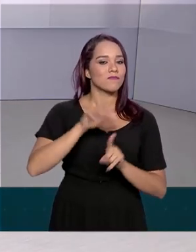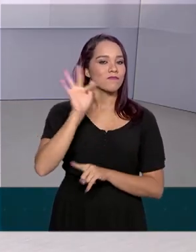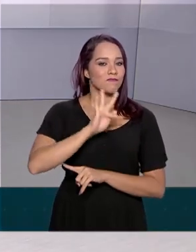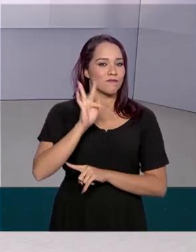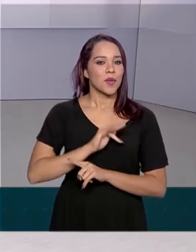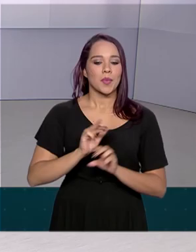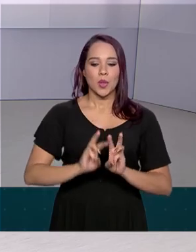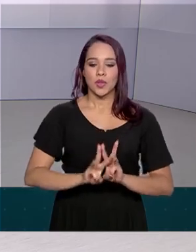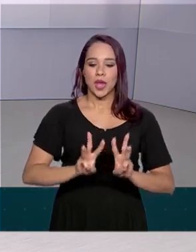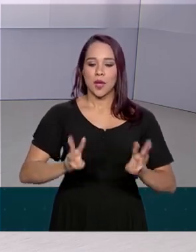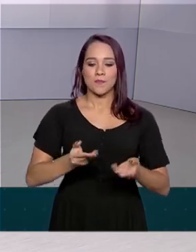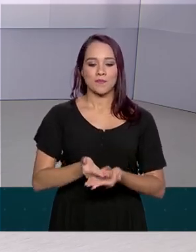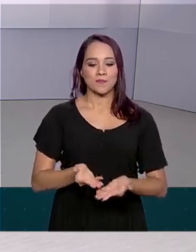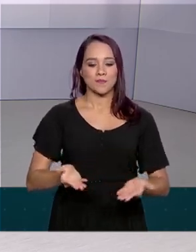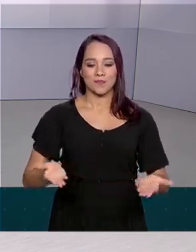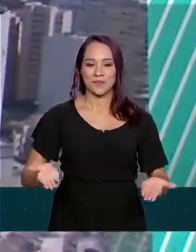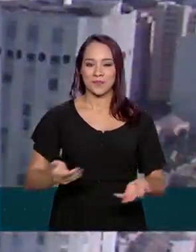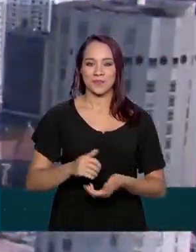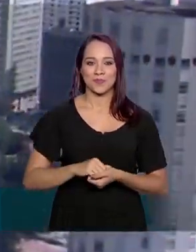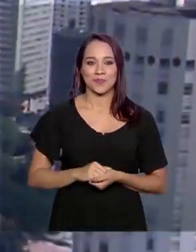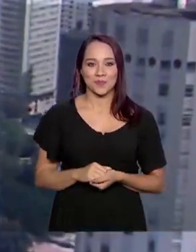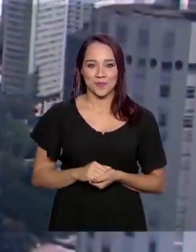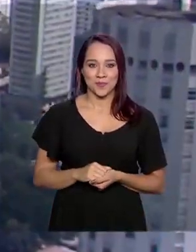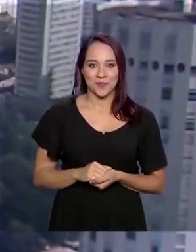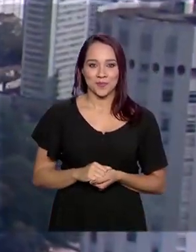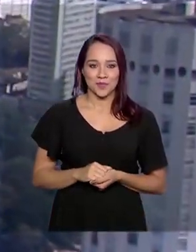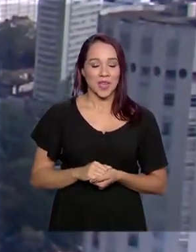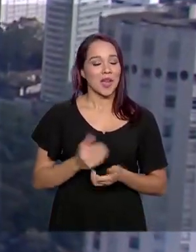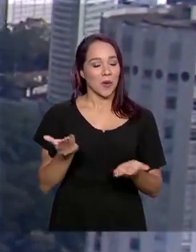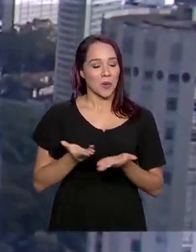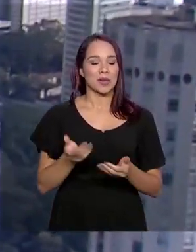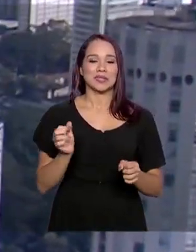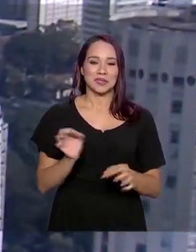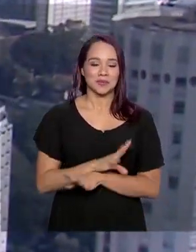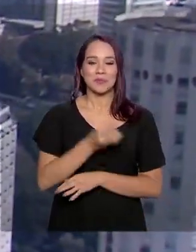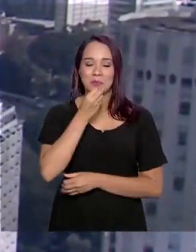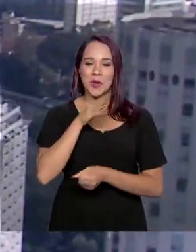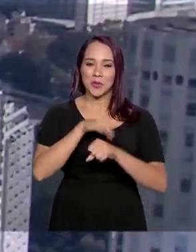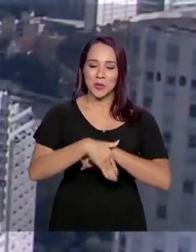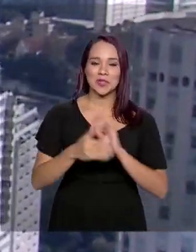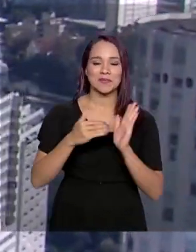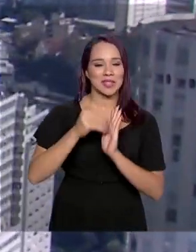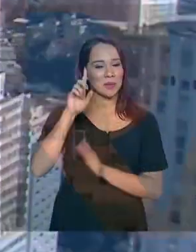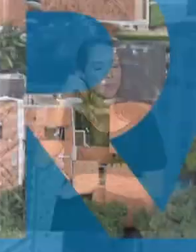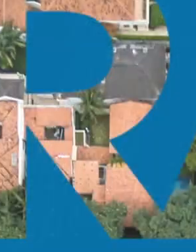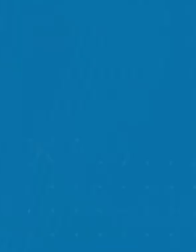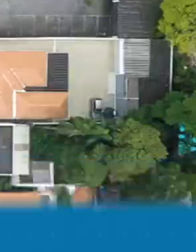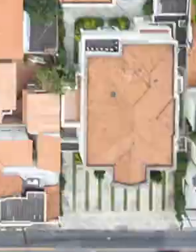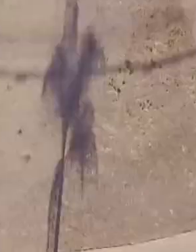site do FIES, que aparece aí para você. E a gente fica por aqui. Boa noite e até a próxima.